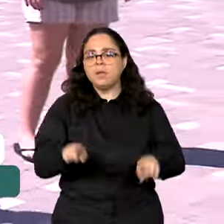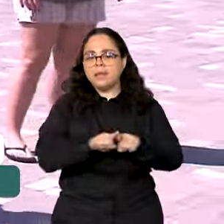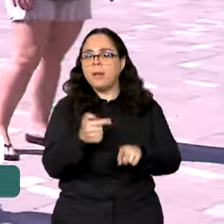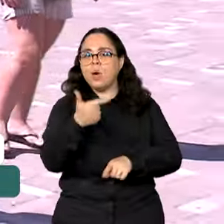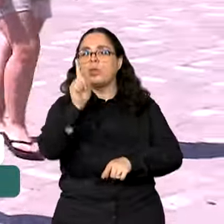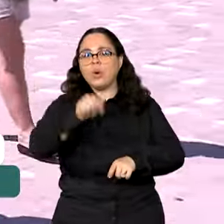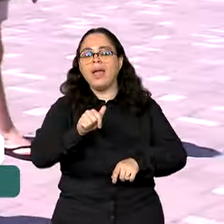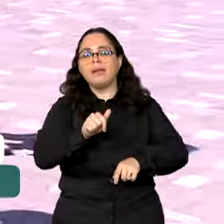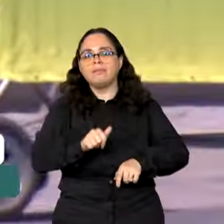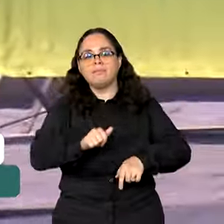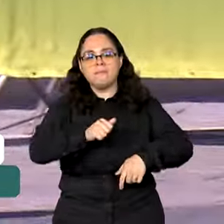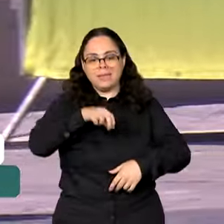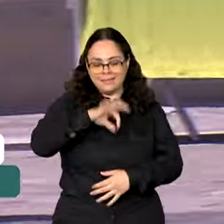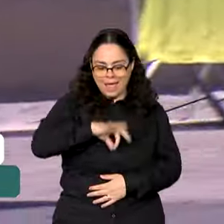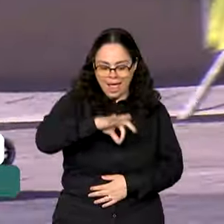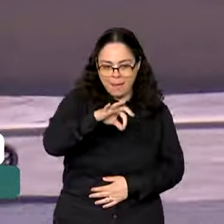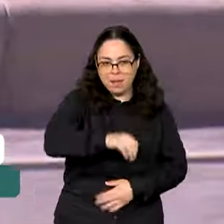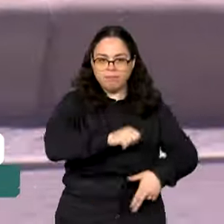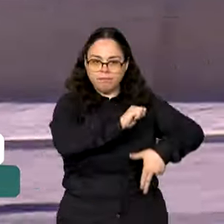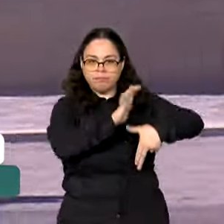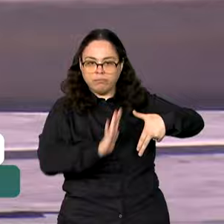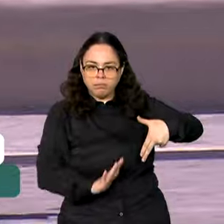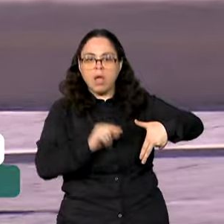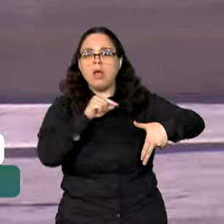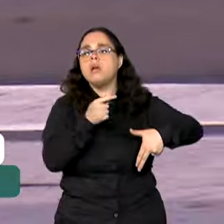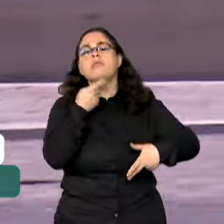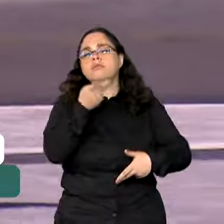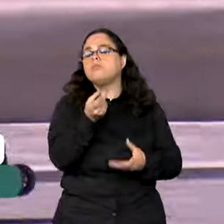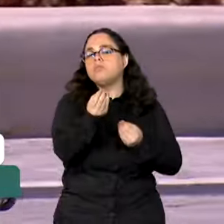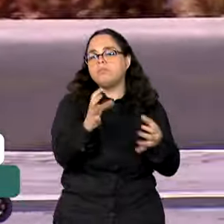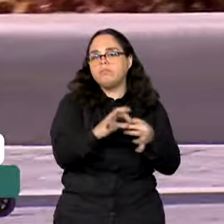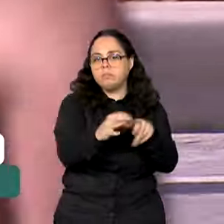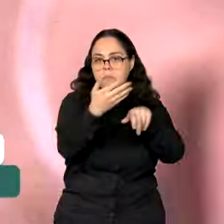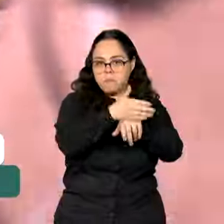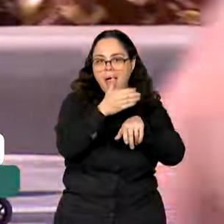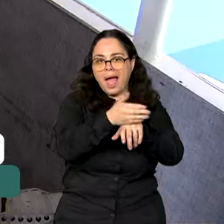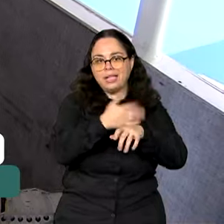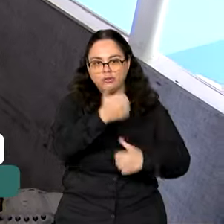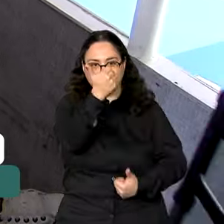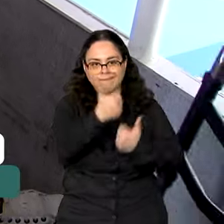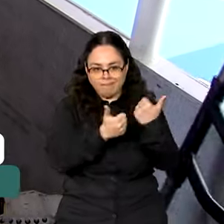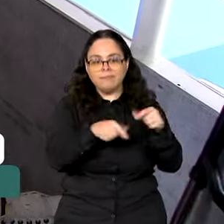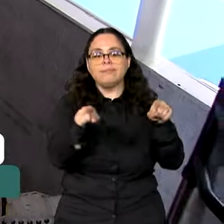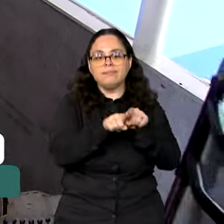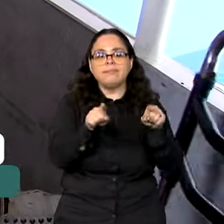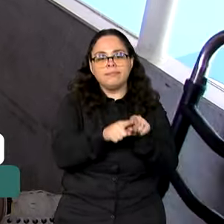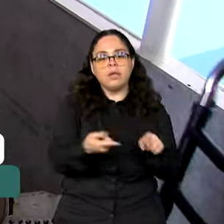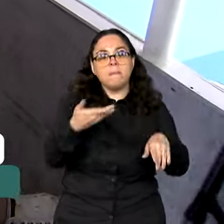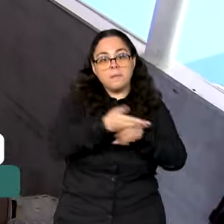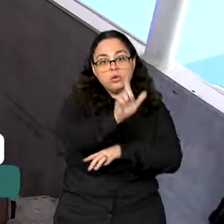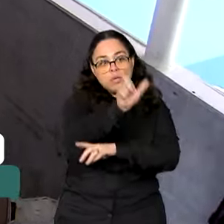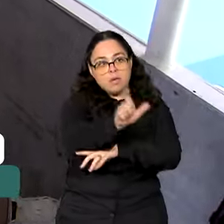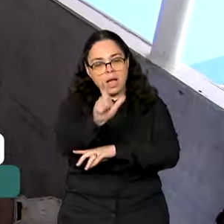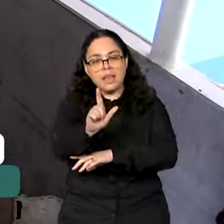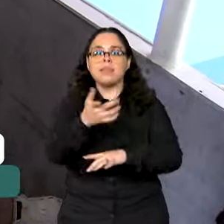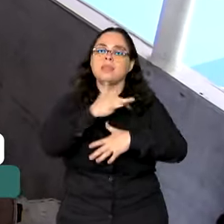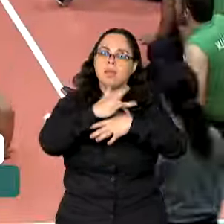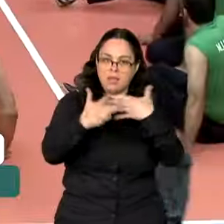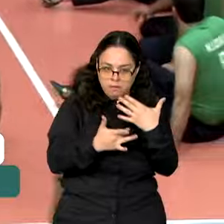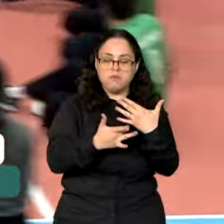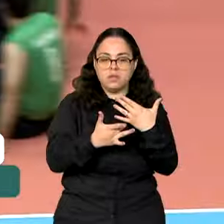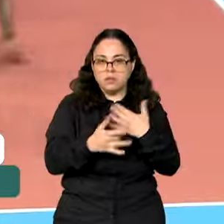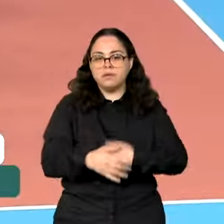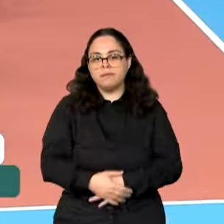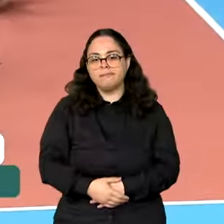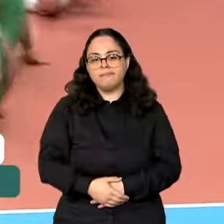será o semear paradesporto, que vai levar à prática esportiva também para quem tem deficiência.